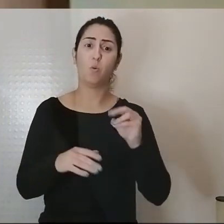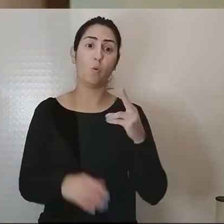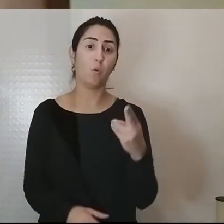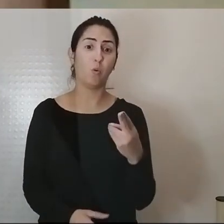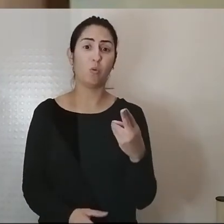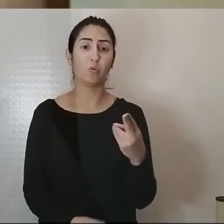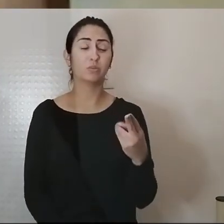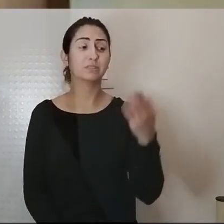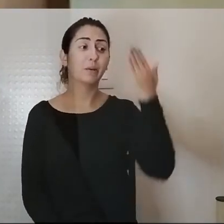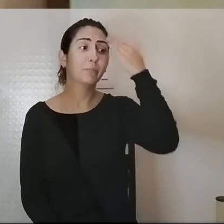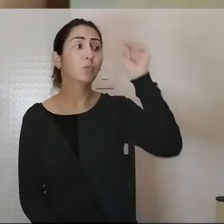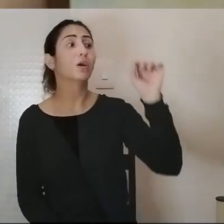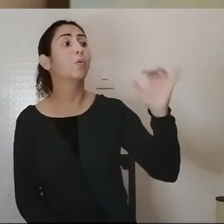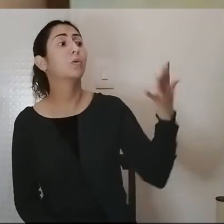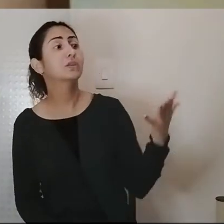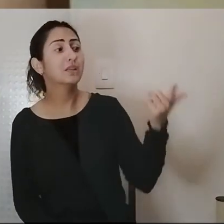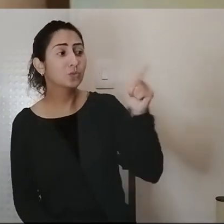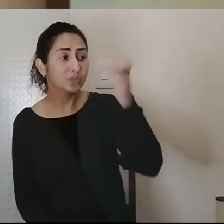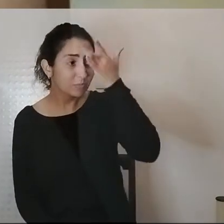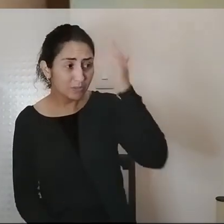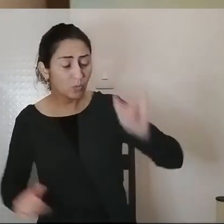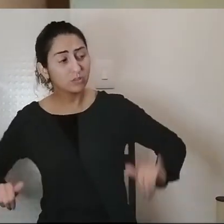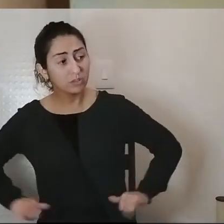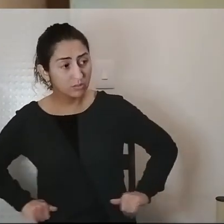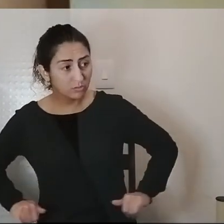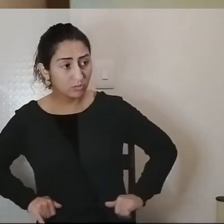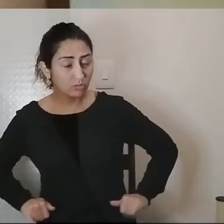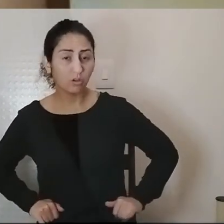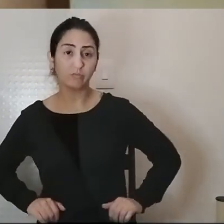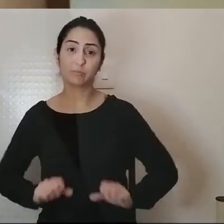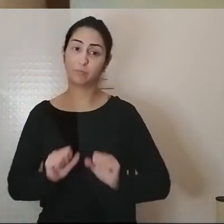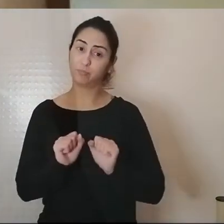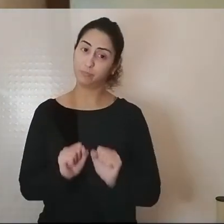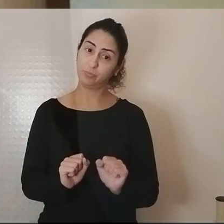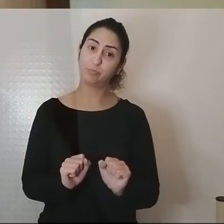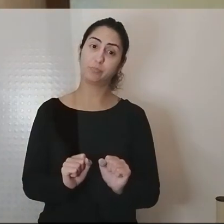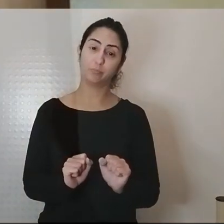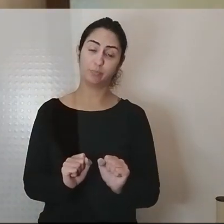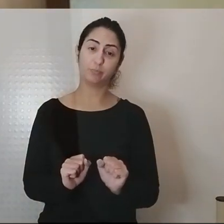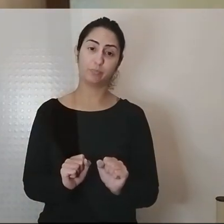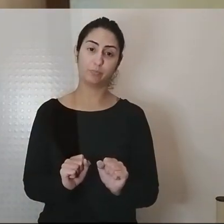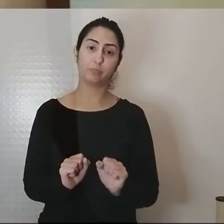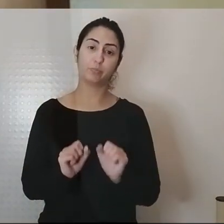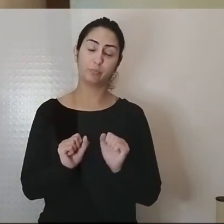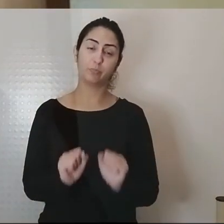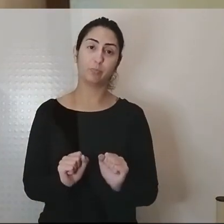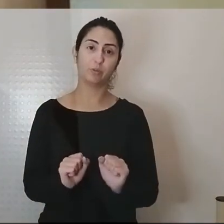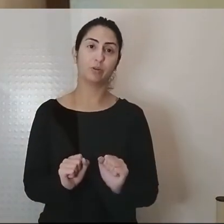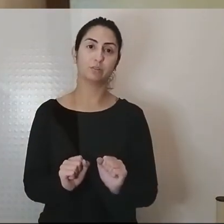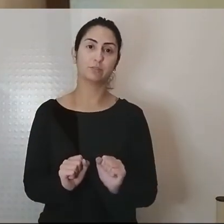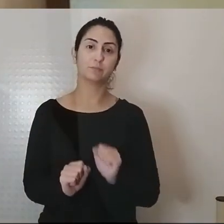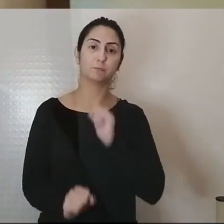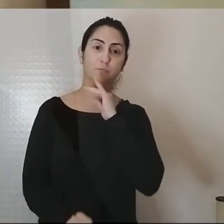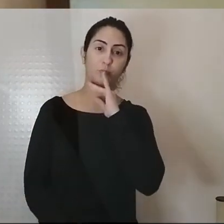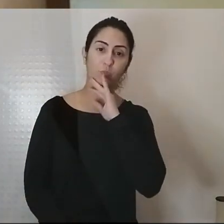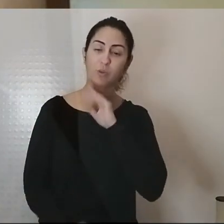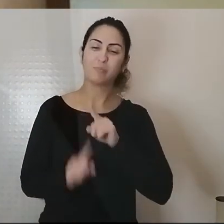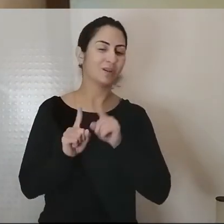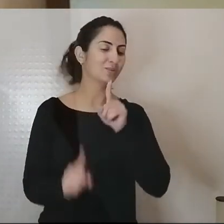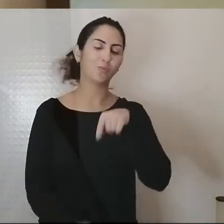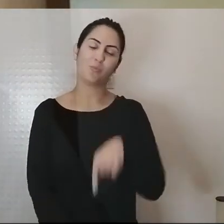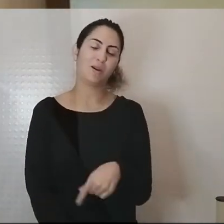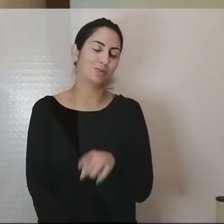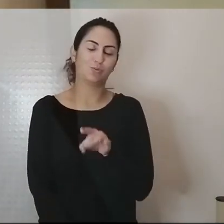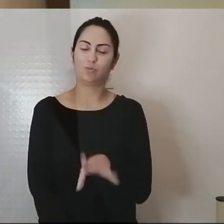narrativas dos que sofrem pode ser catártico mas não suficiente